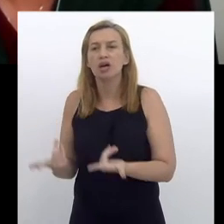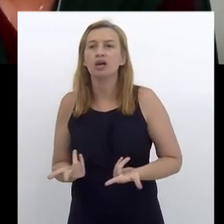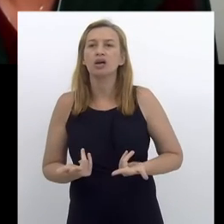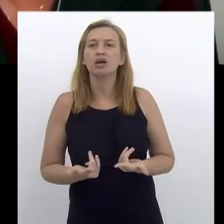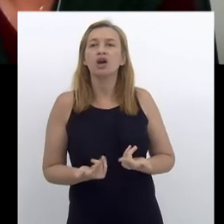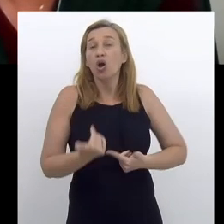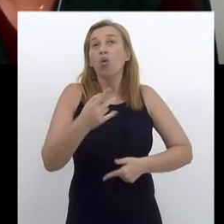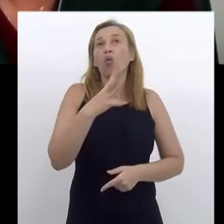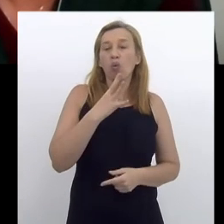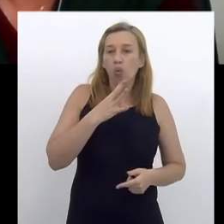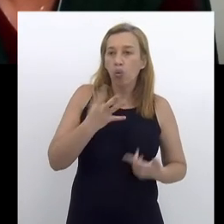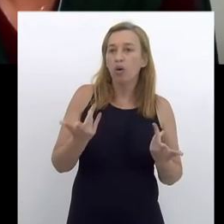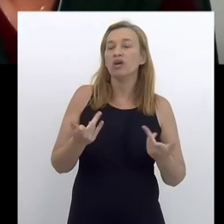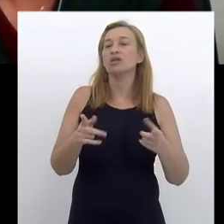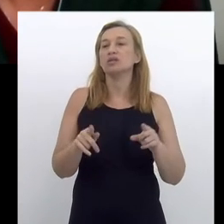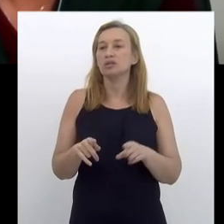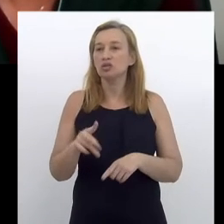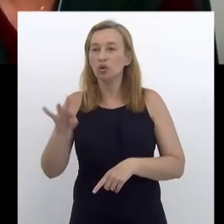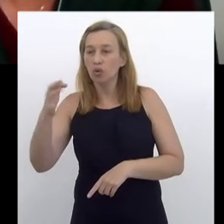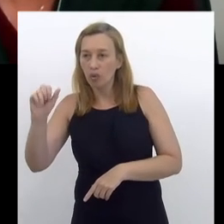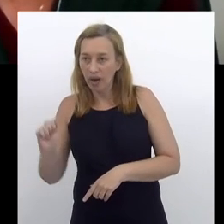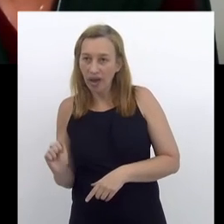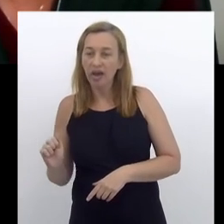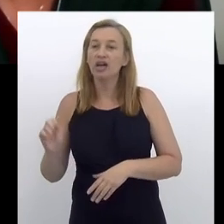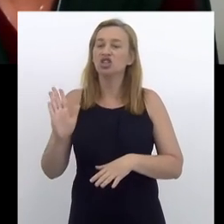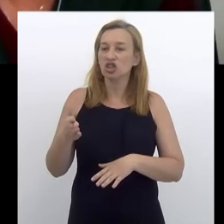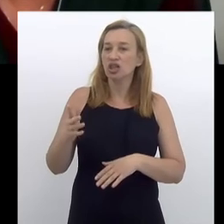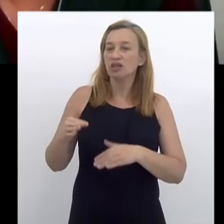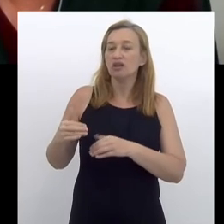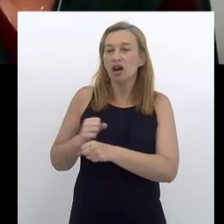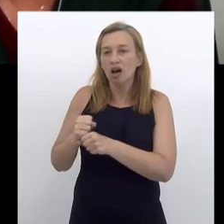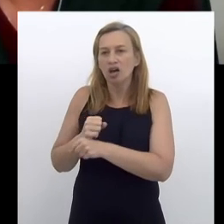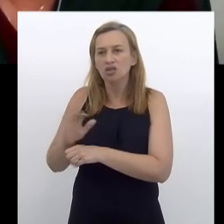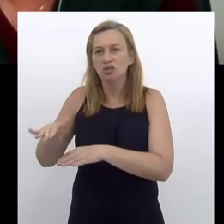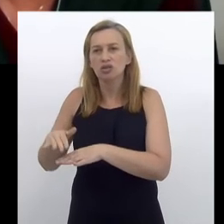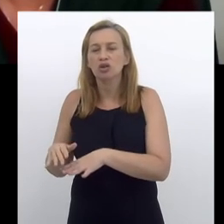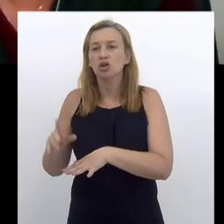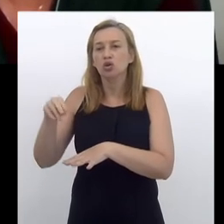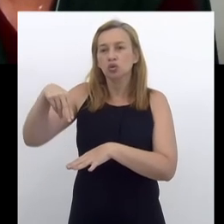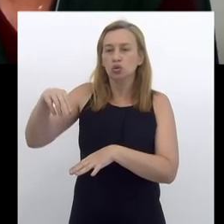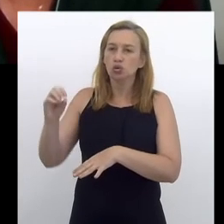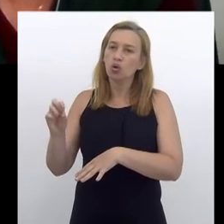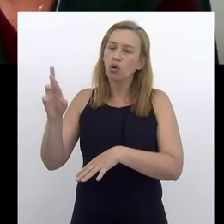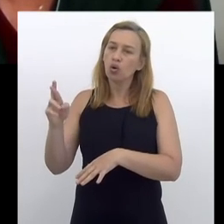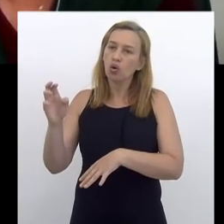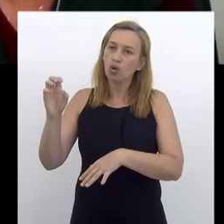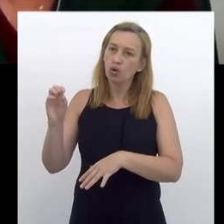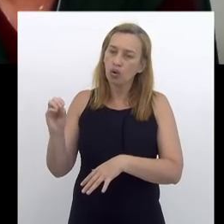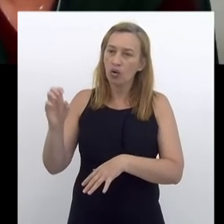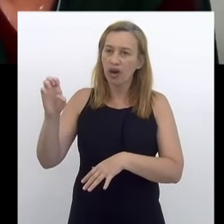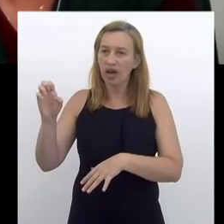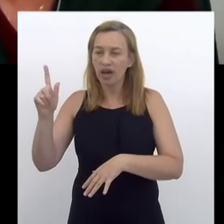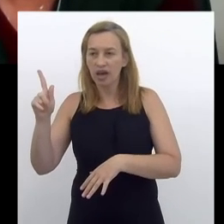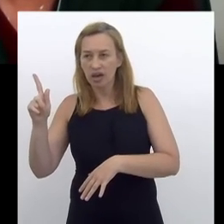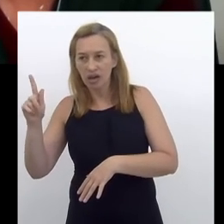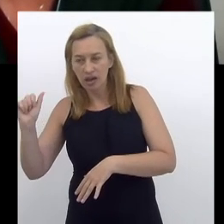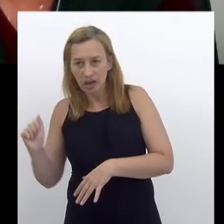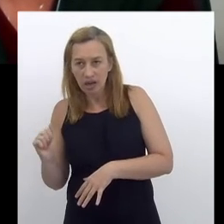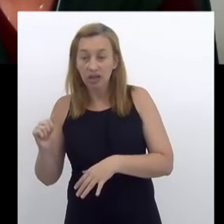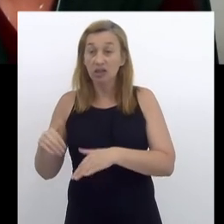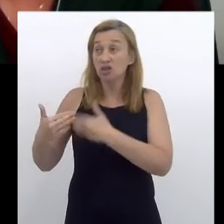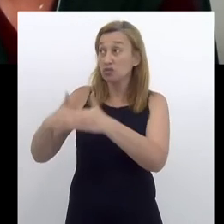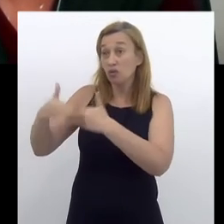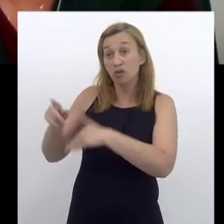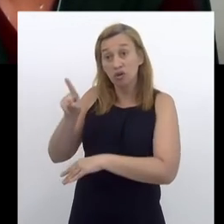como desenvolver. E ela é, e eu conheço muitas estatórias, tive Noruega diversas vezes, já levei emissão, os norueguês talvez sejam